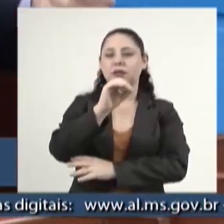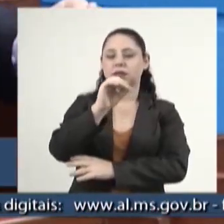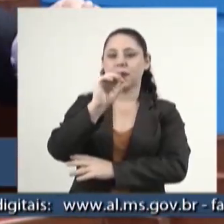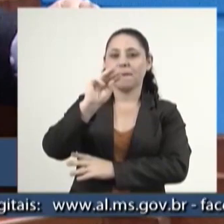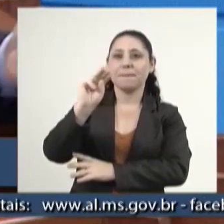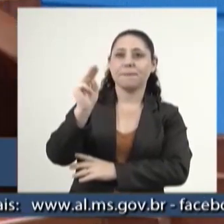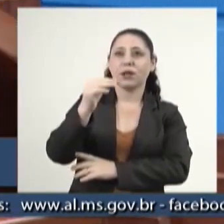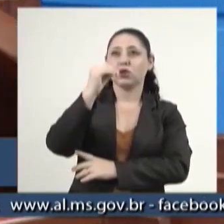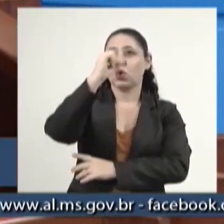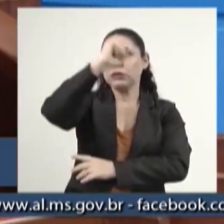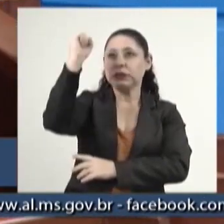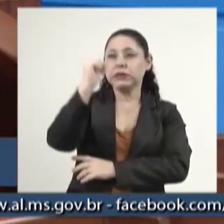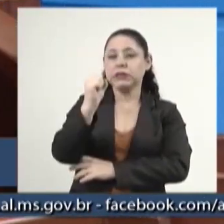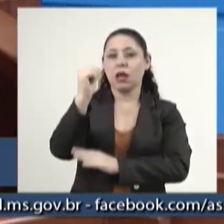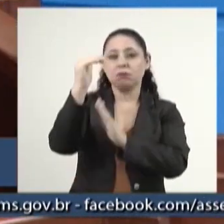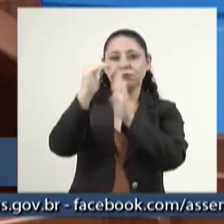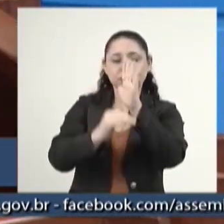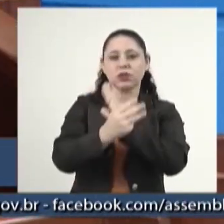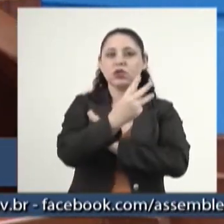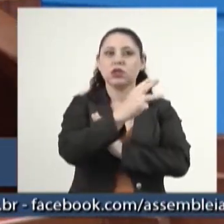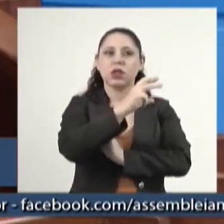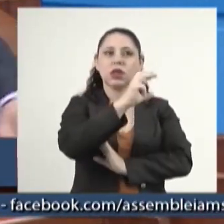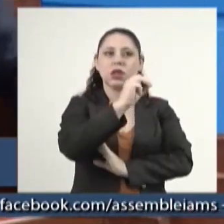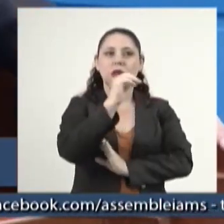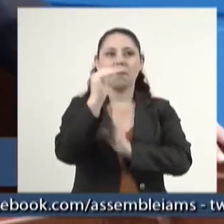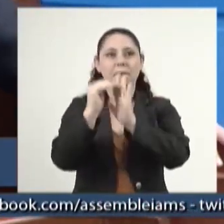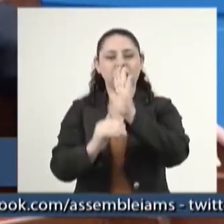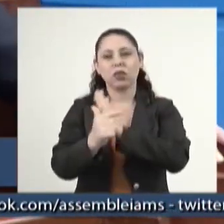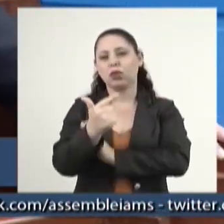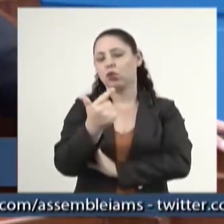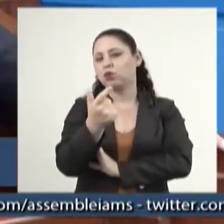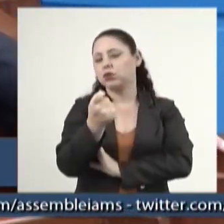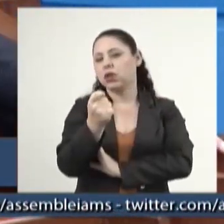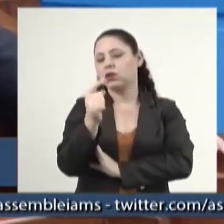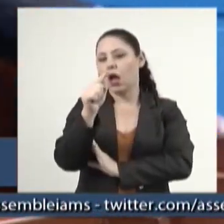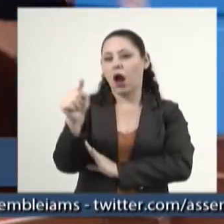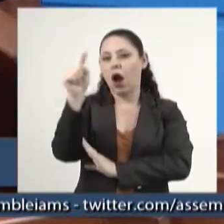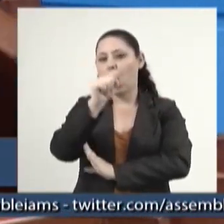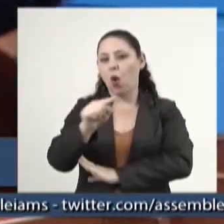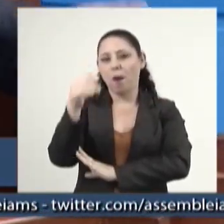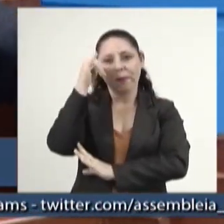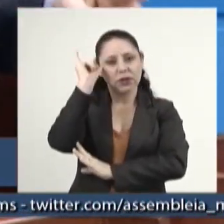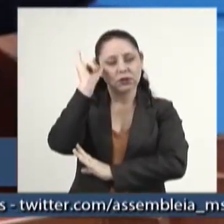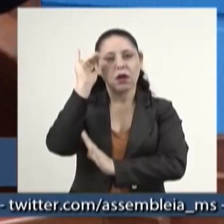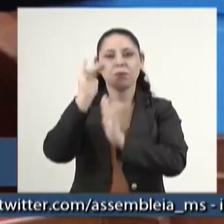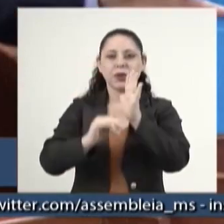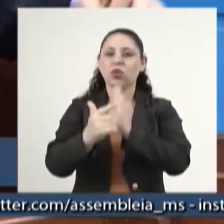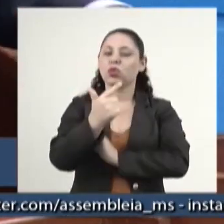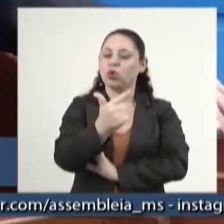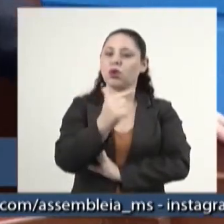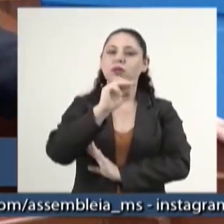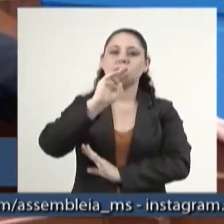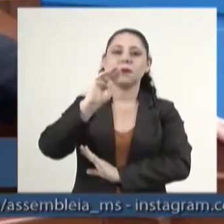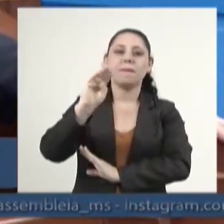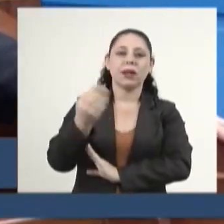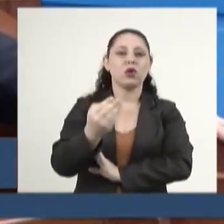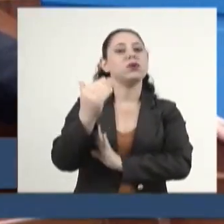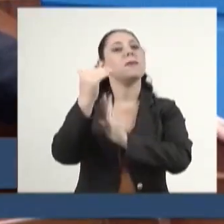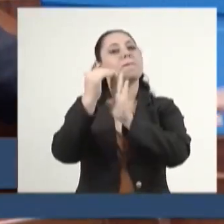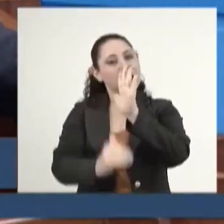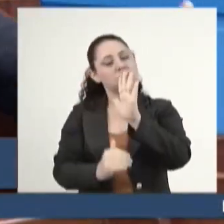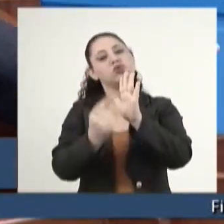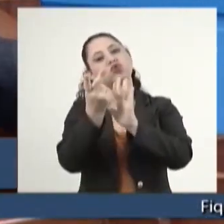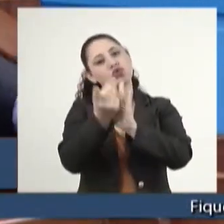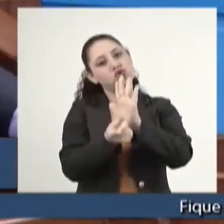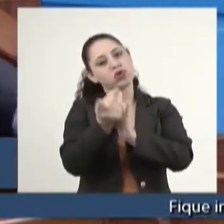abatidas e a diminuição do preço de 300 para 200 a arroba, são mais 2 bilhões a 2,5 bilhões.